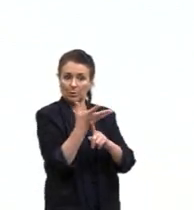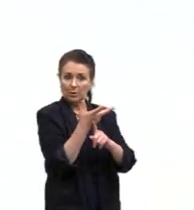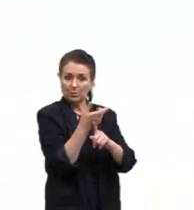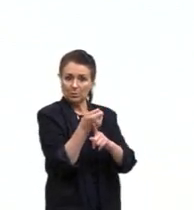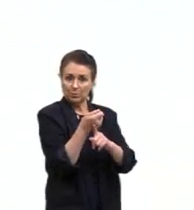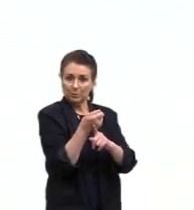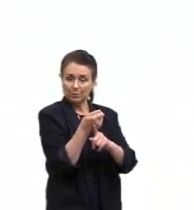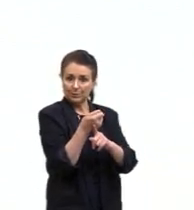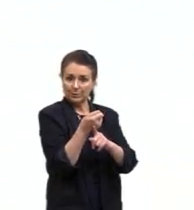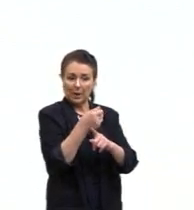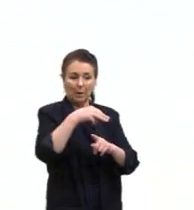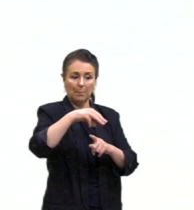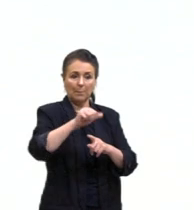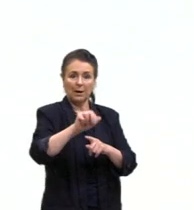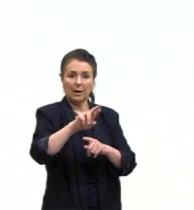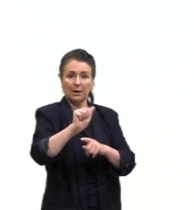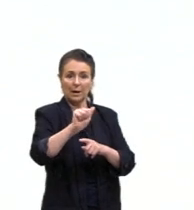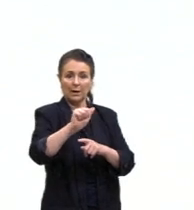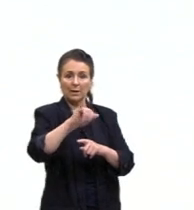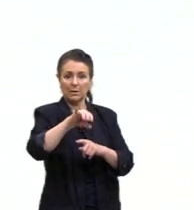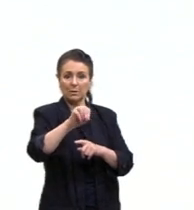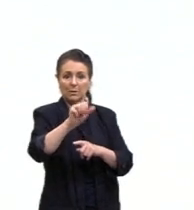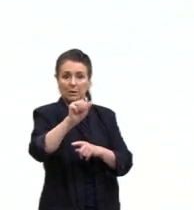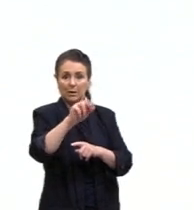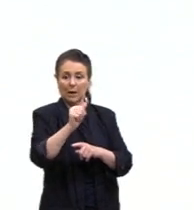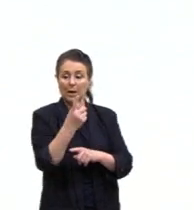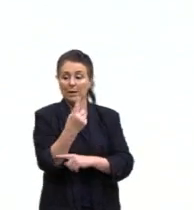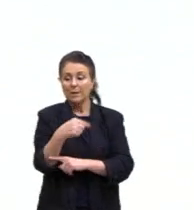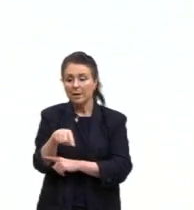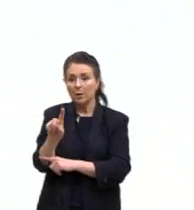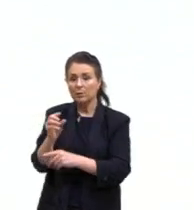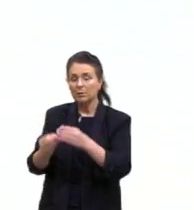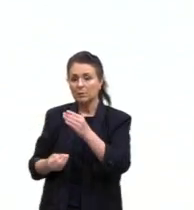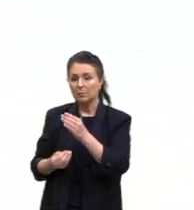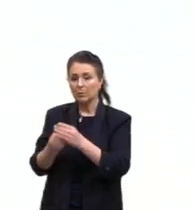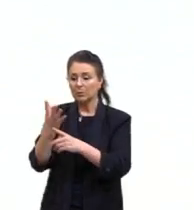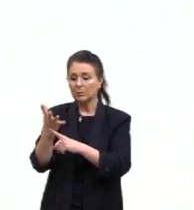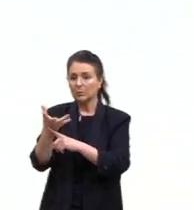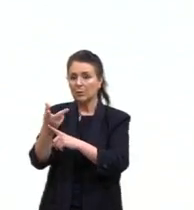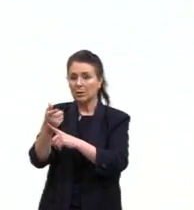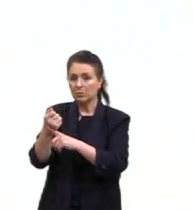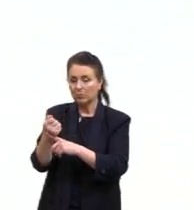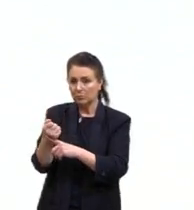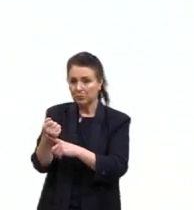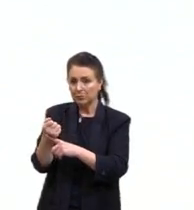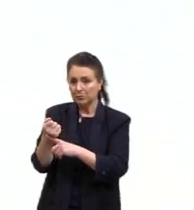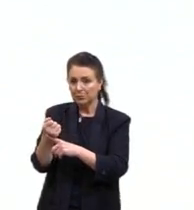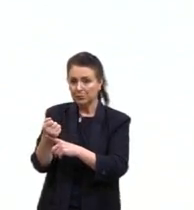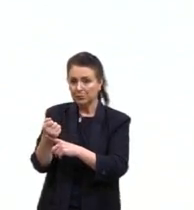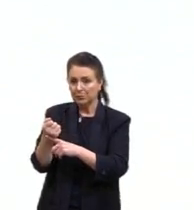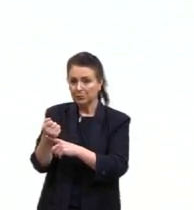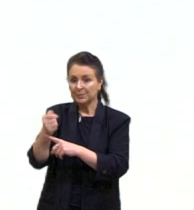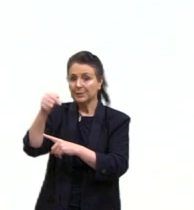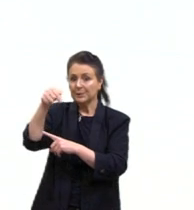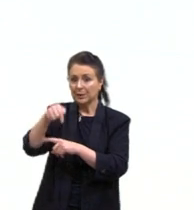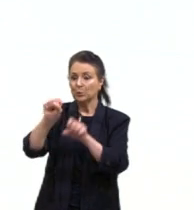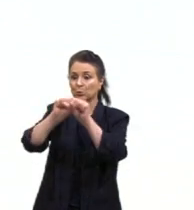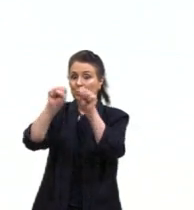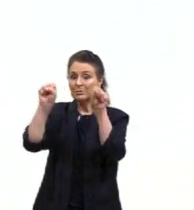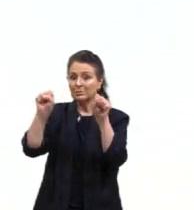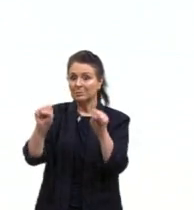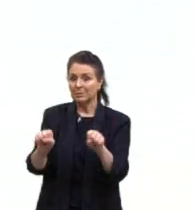Marajoara e a outra ser uma produção artística aqui do nosso sistema